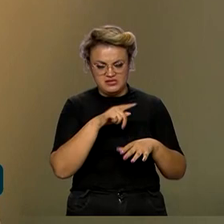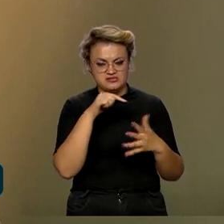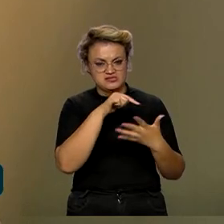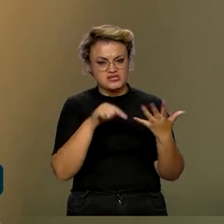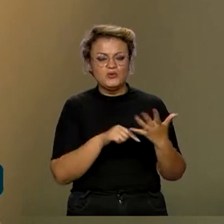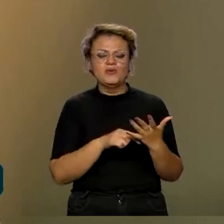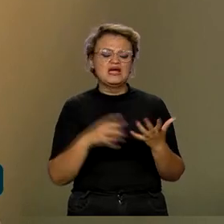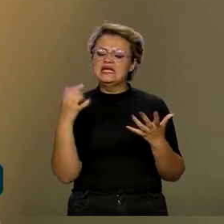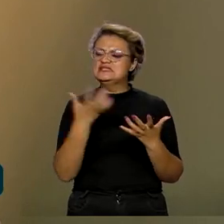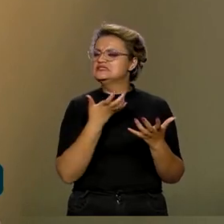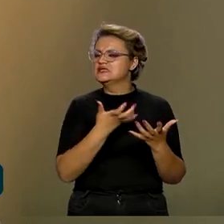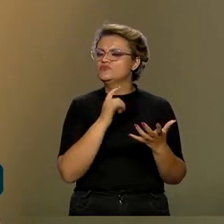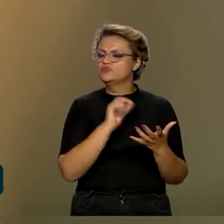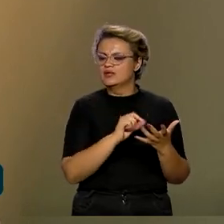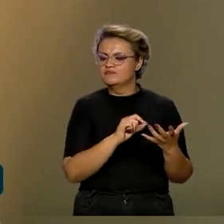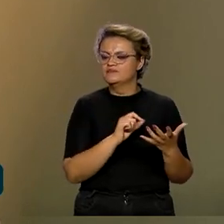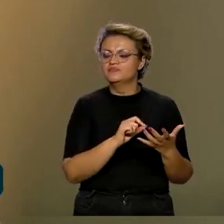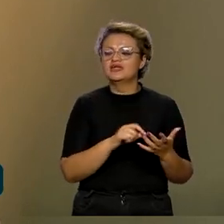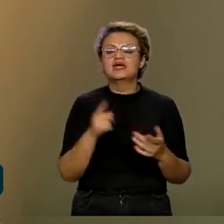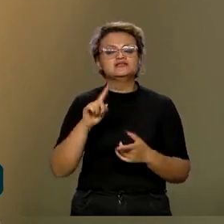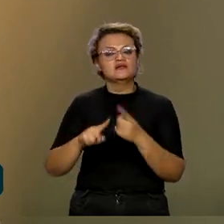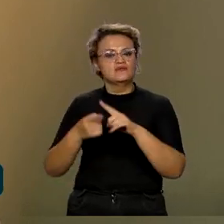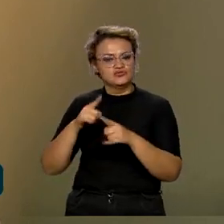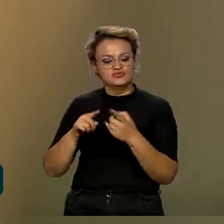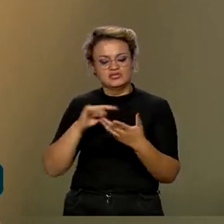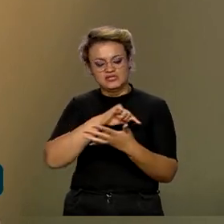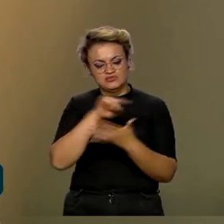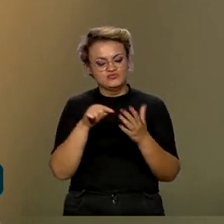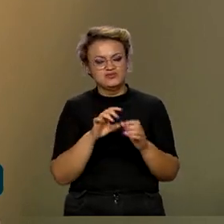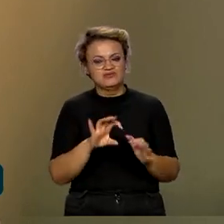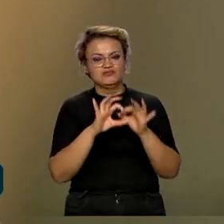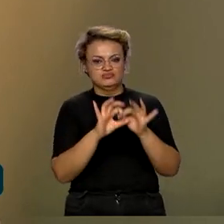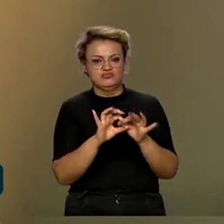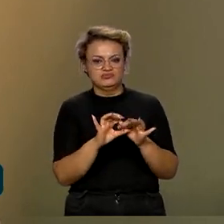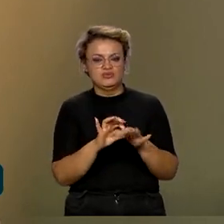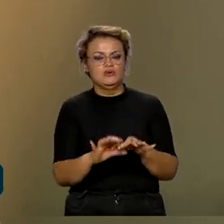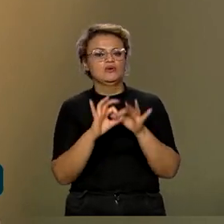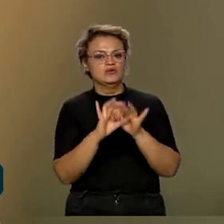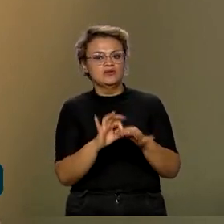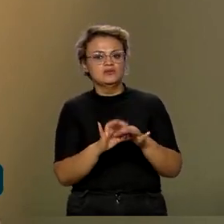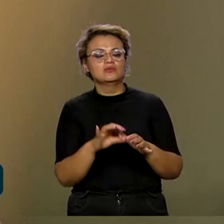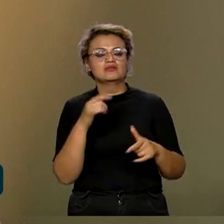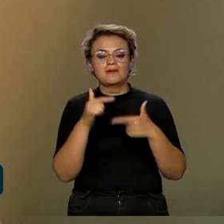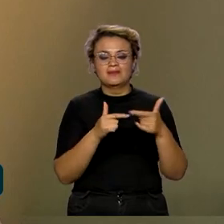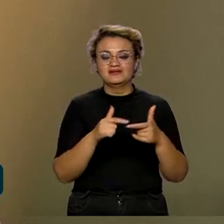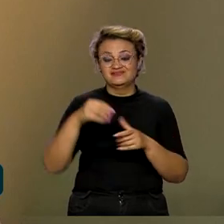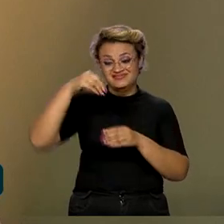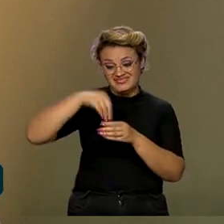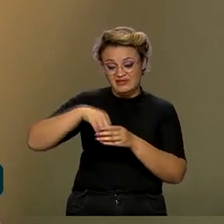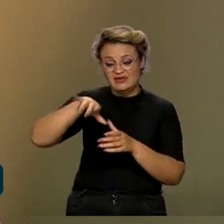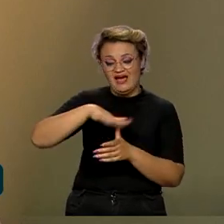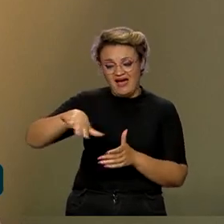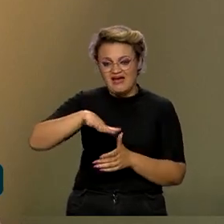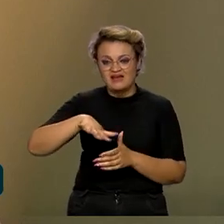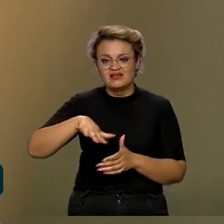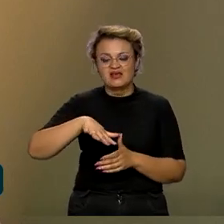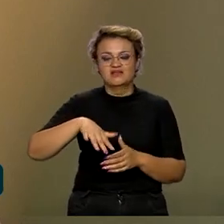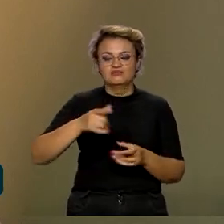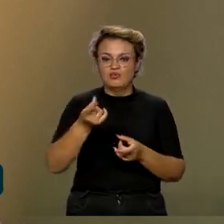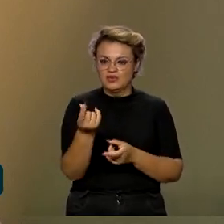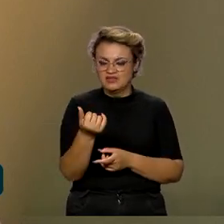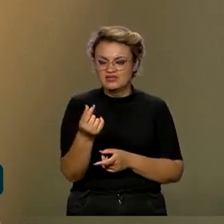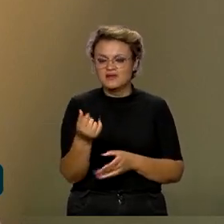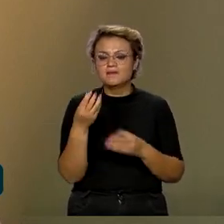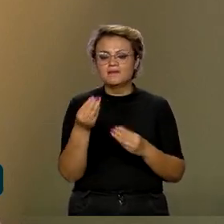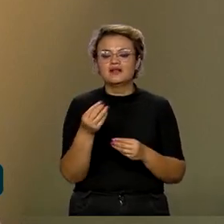objetivo que eles tinham? Eles estavam articulados, uma coalizão, que estava trabalhando dentro do Fundo Monetário Internacional para